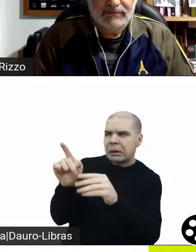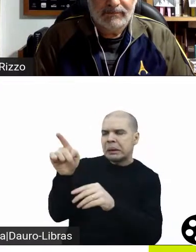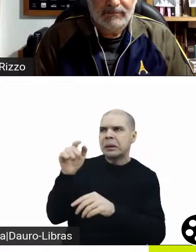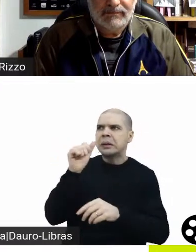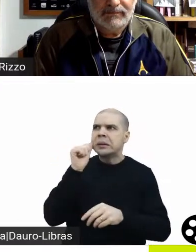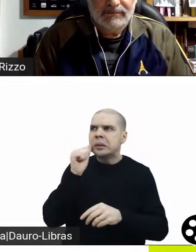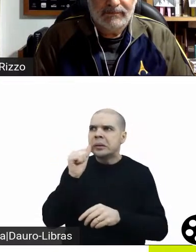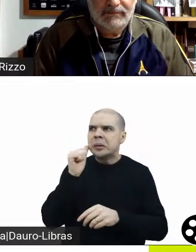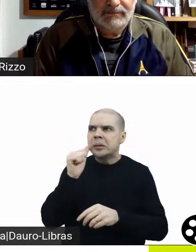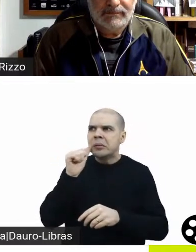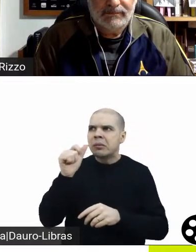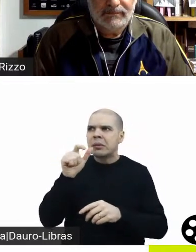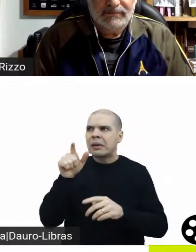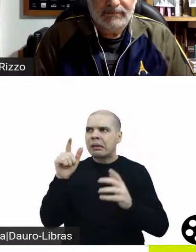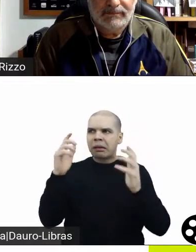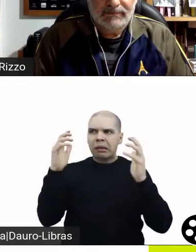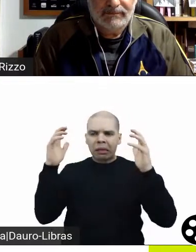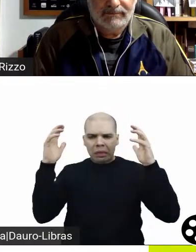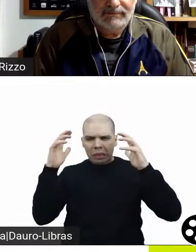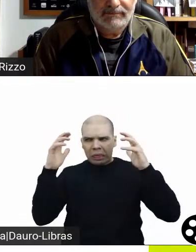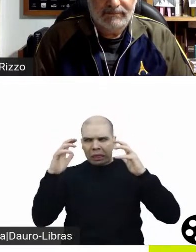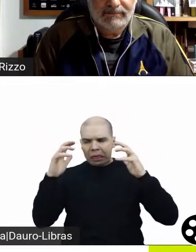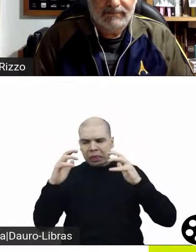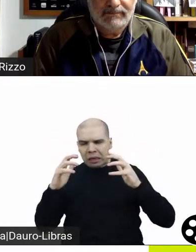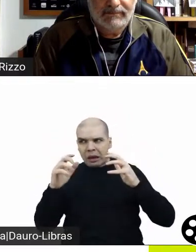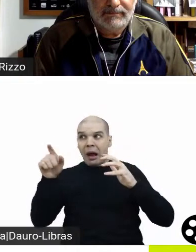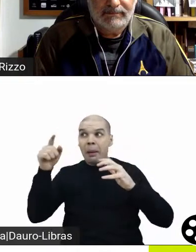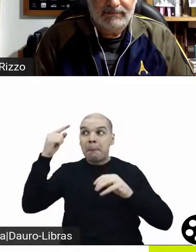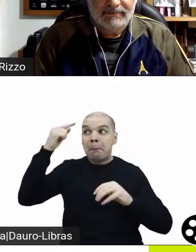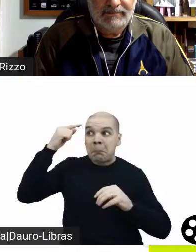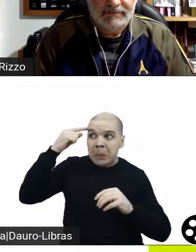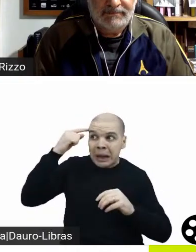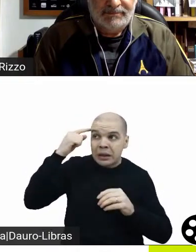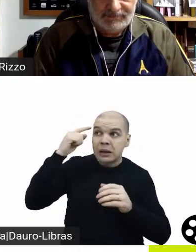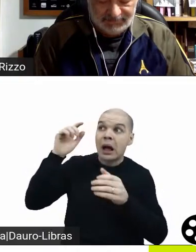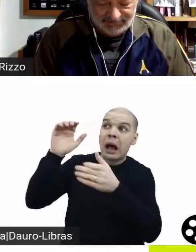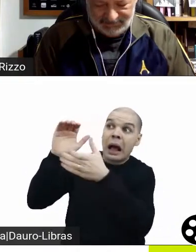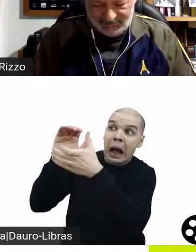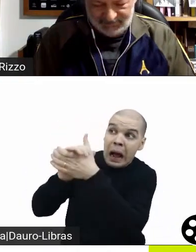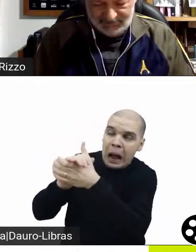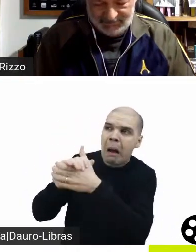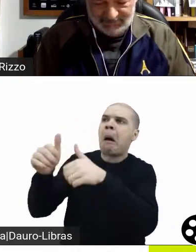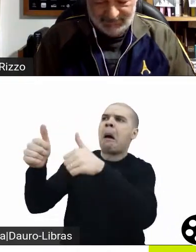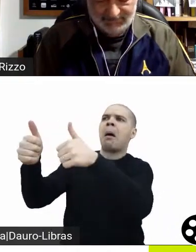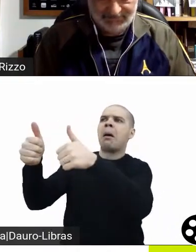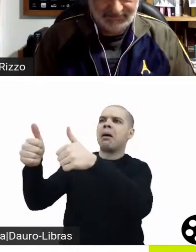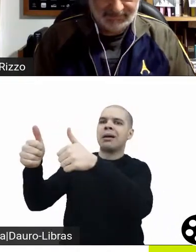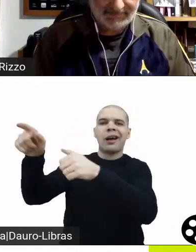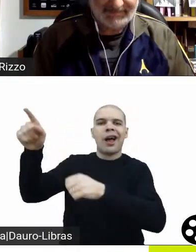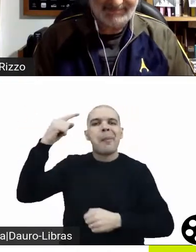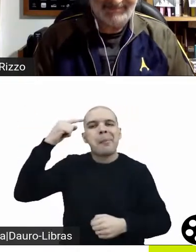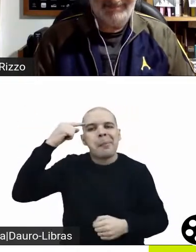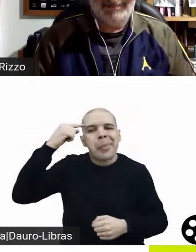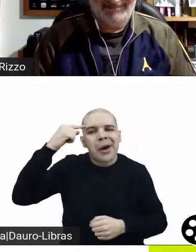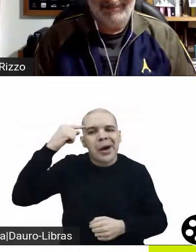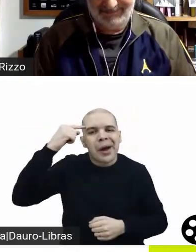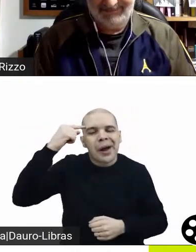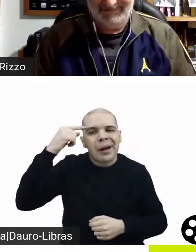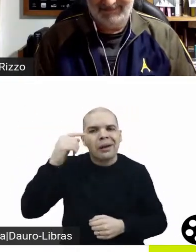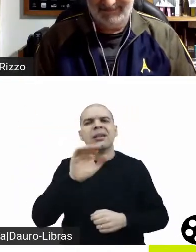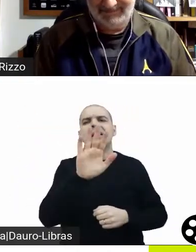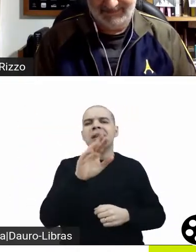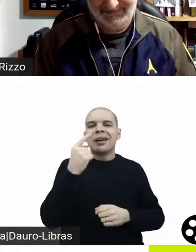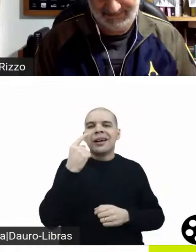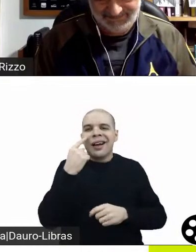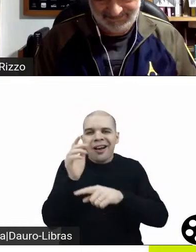casamento. E legal também, só para pontuar, que os casamentos retratados no filme são três casamentos fracassados. é o